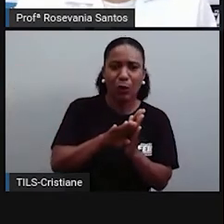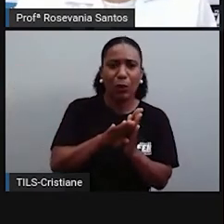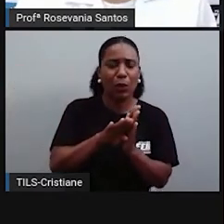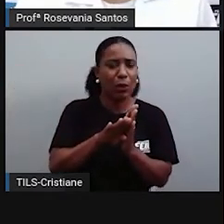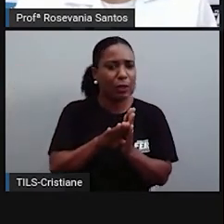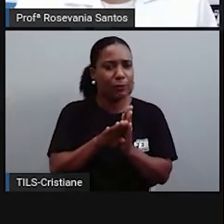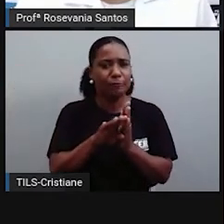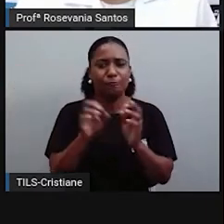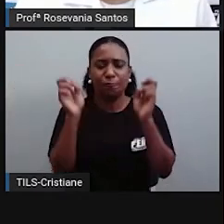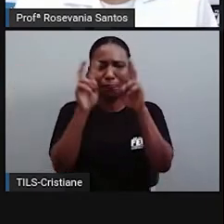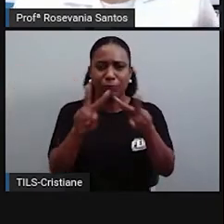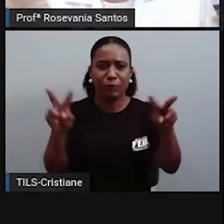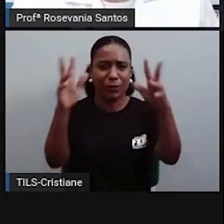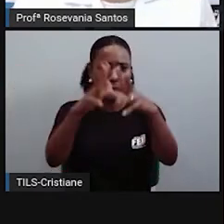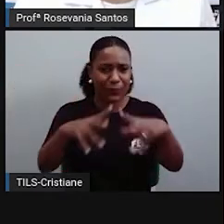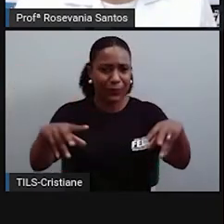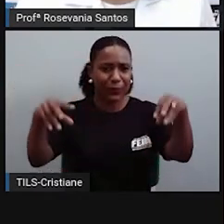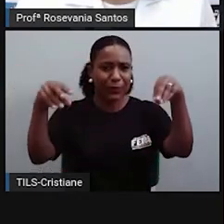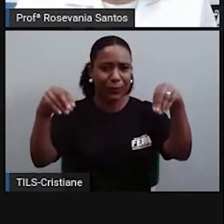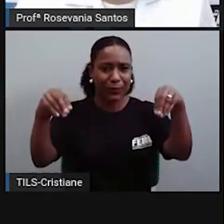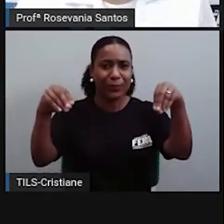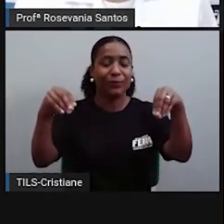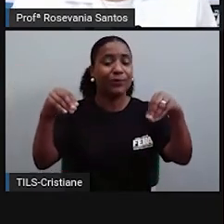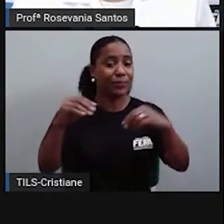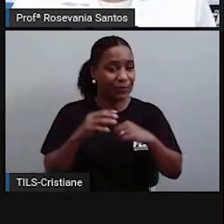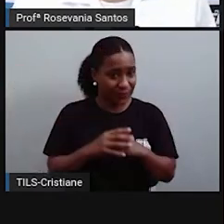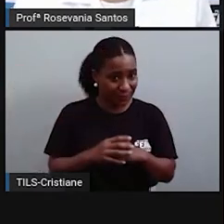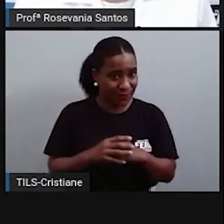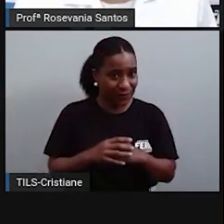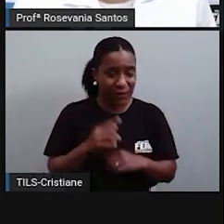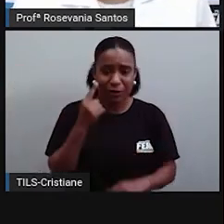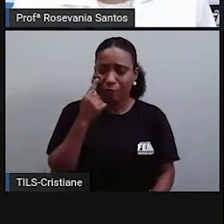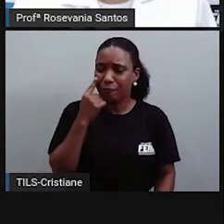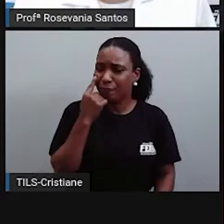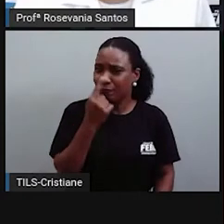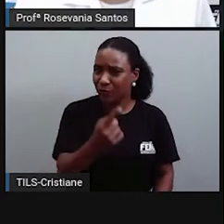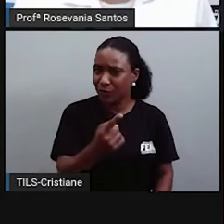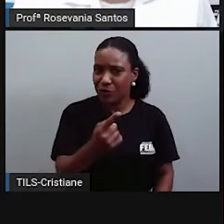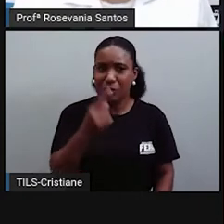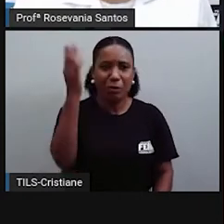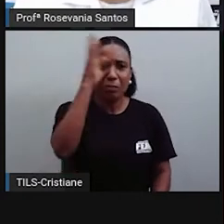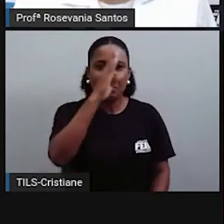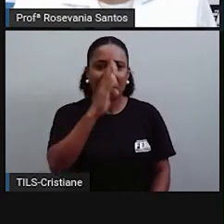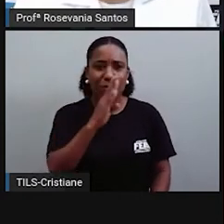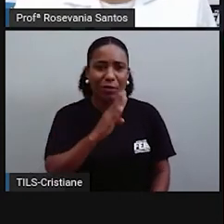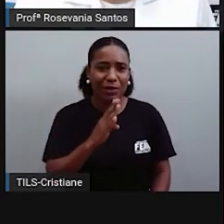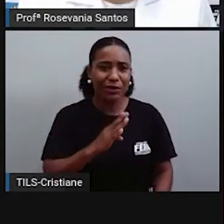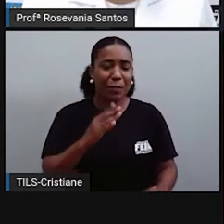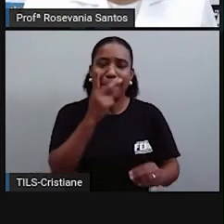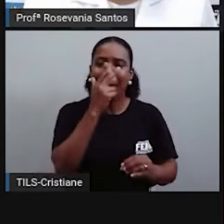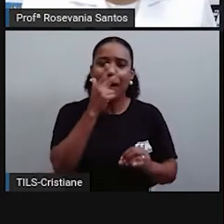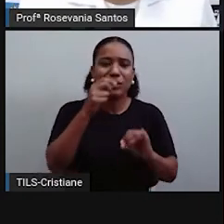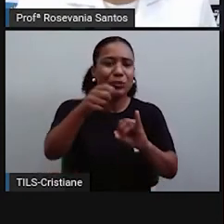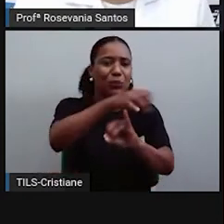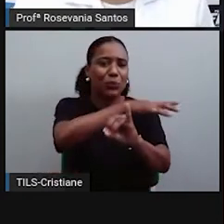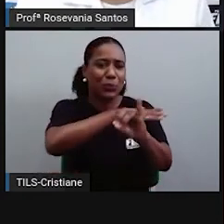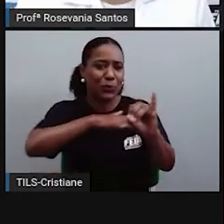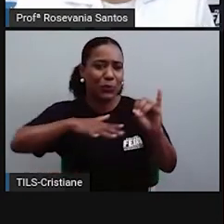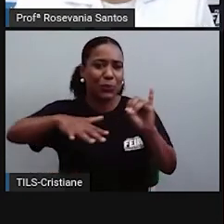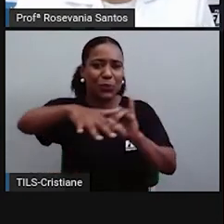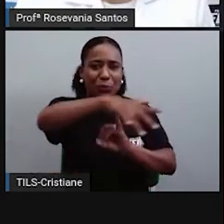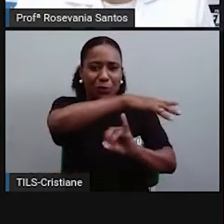da América do Sul. Eles entenderam que eles acharam, inicialmente, que era uma ilha, que não era propriamente